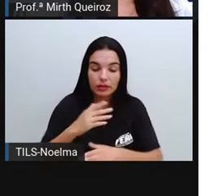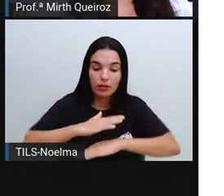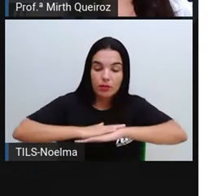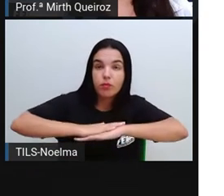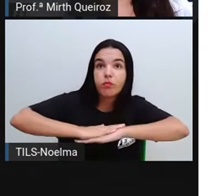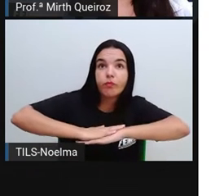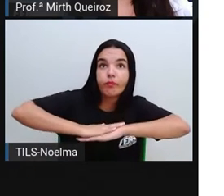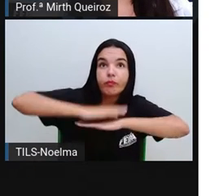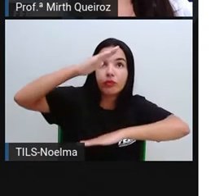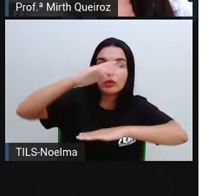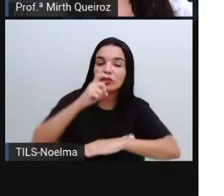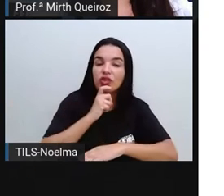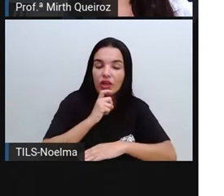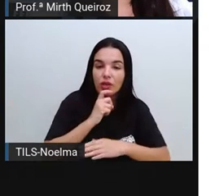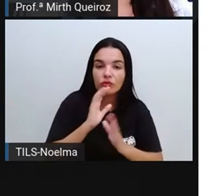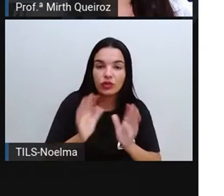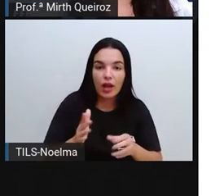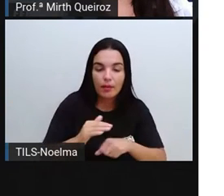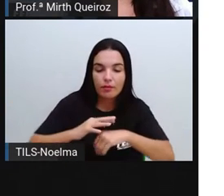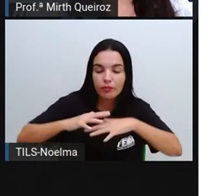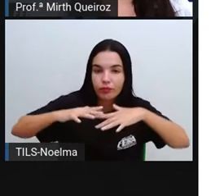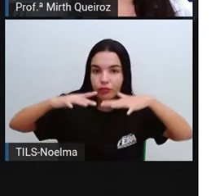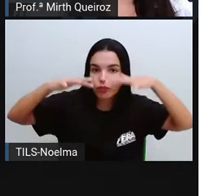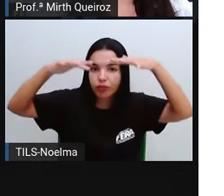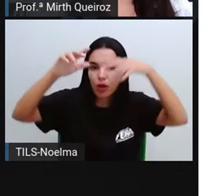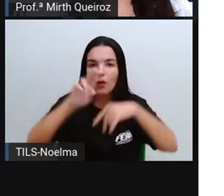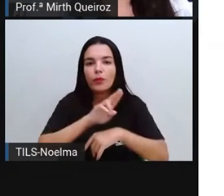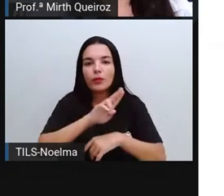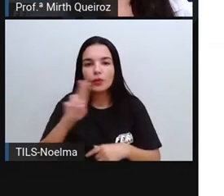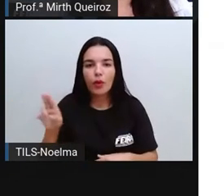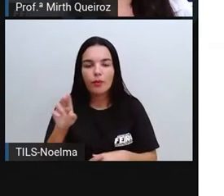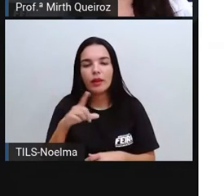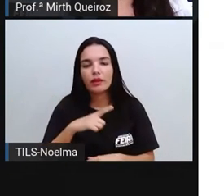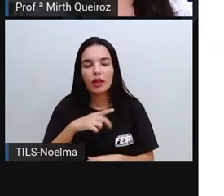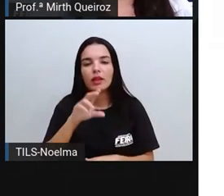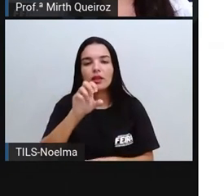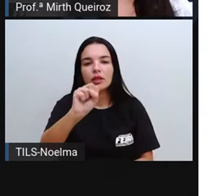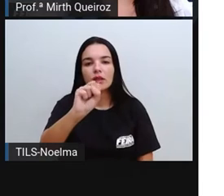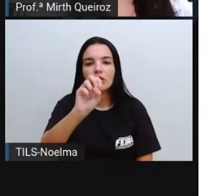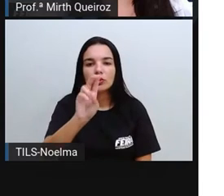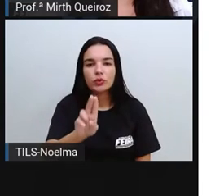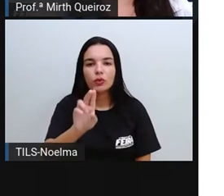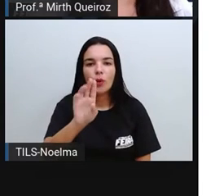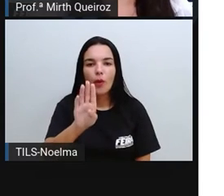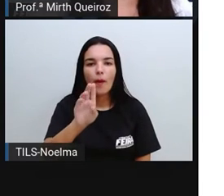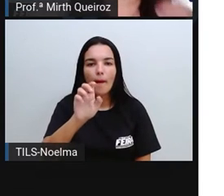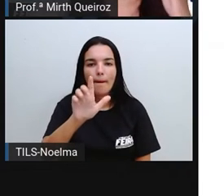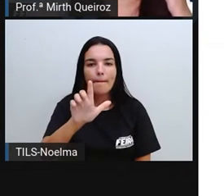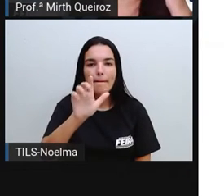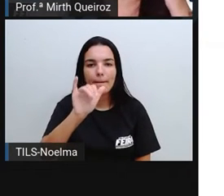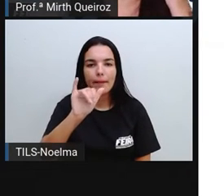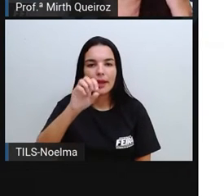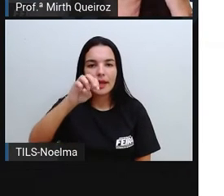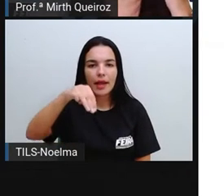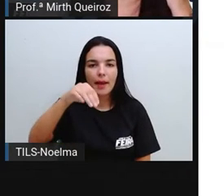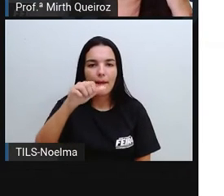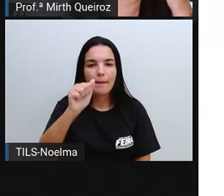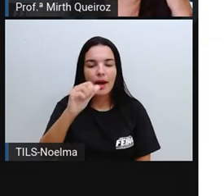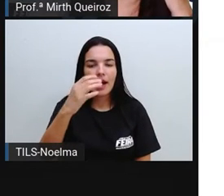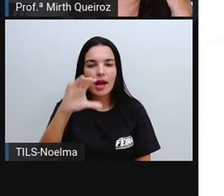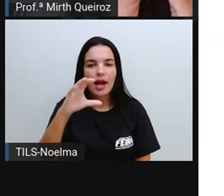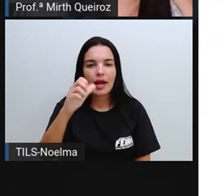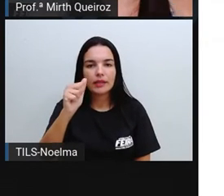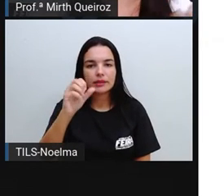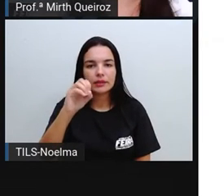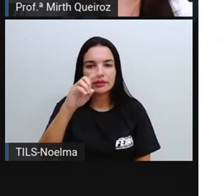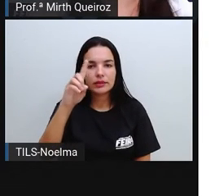gente fala que houve sublimação ou resublimação, certo? Sublimação acontece com uma outra substância, tem